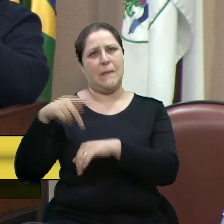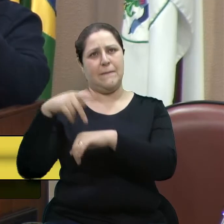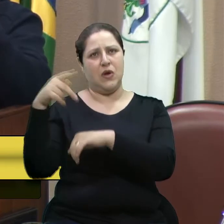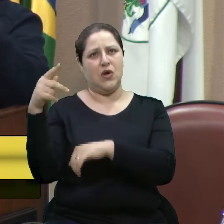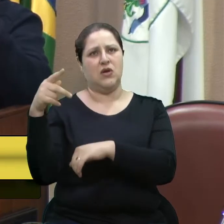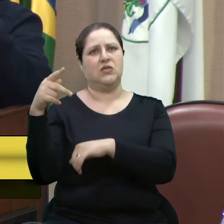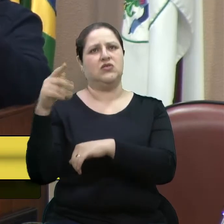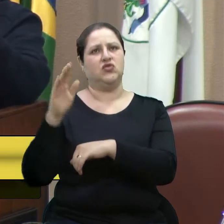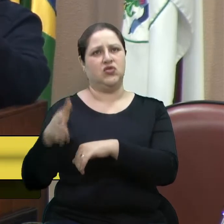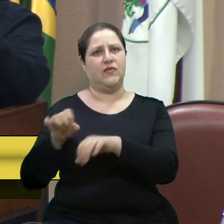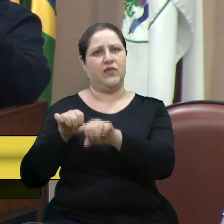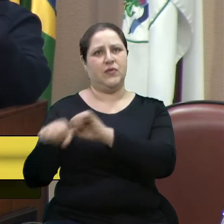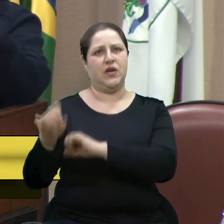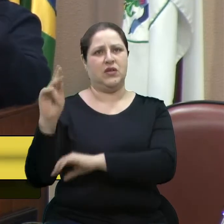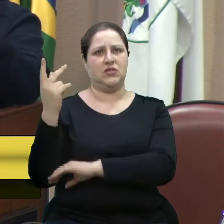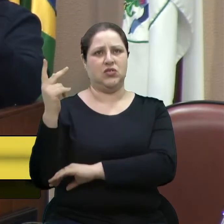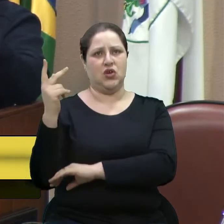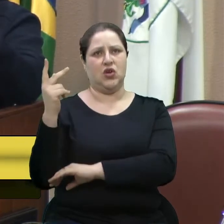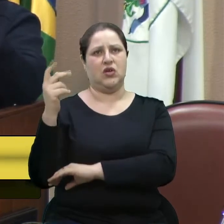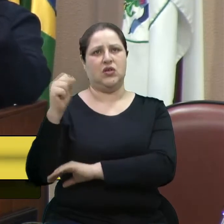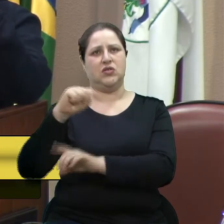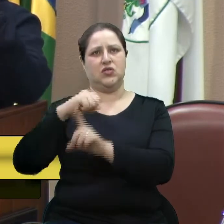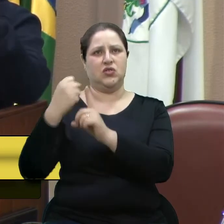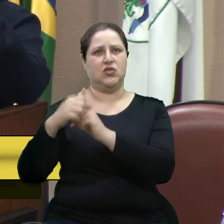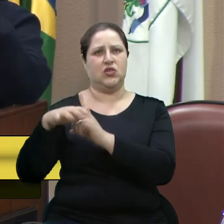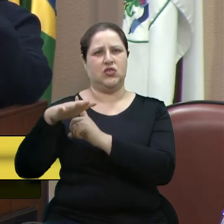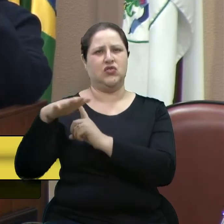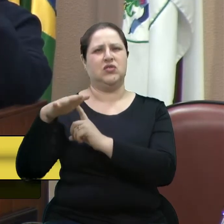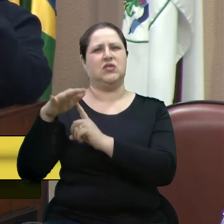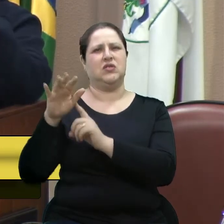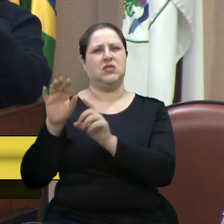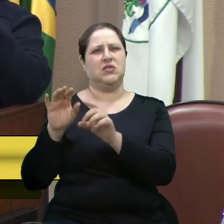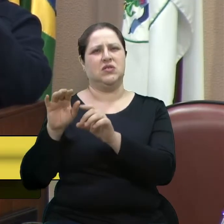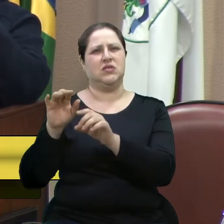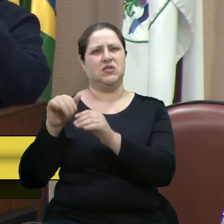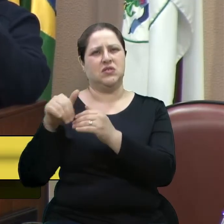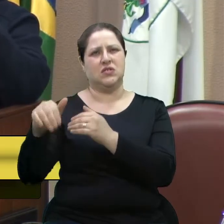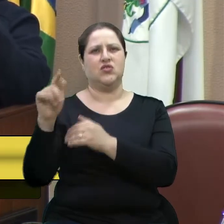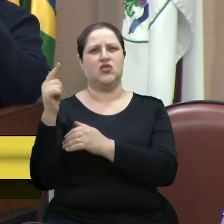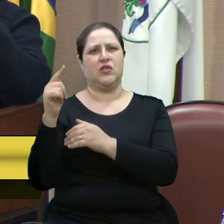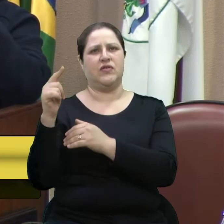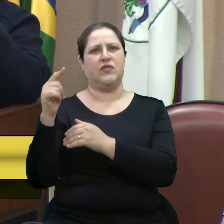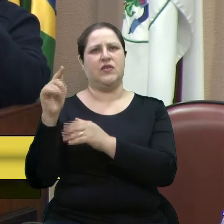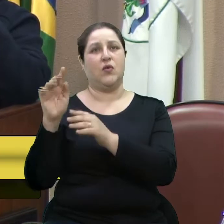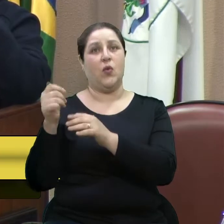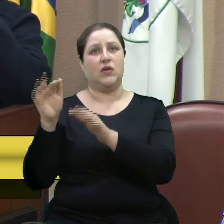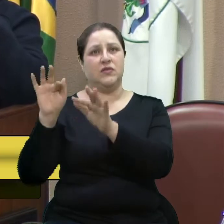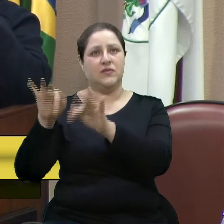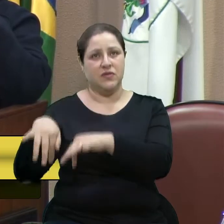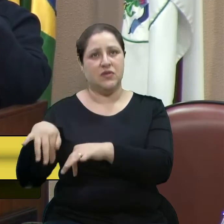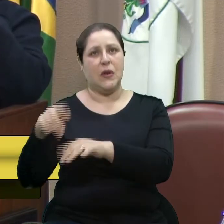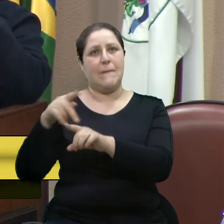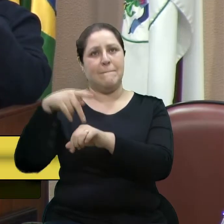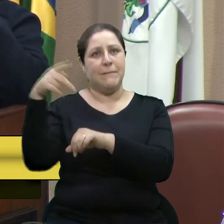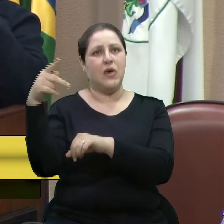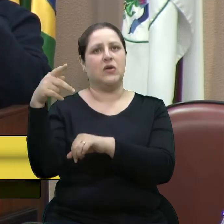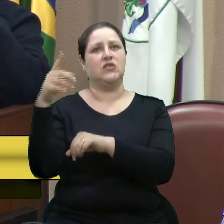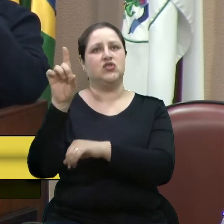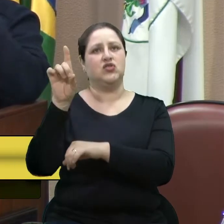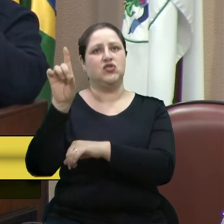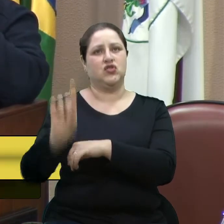sou formado em História, Sociologia e terminando em Geografia e sou pós-graduado em Direitos Humanos pela PUC.